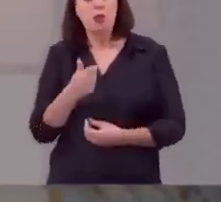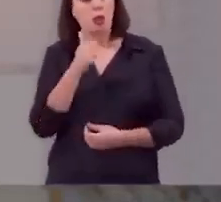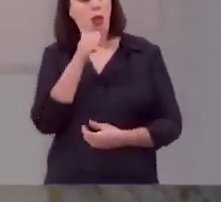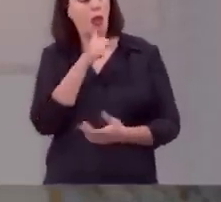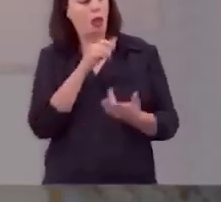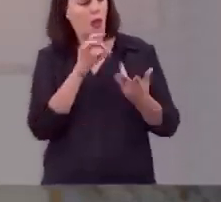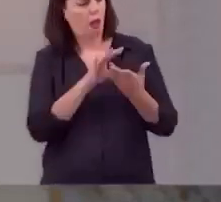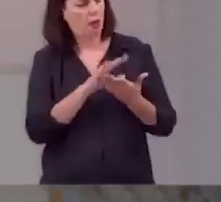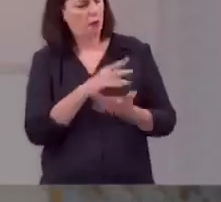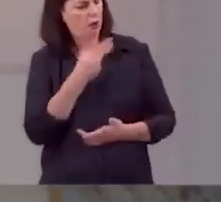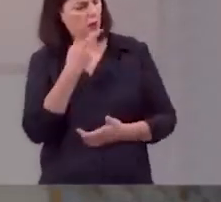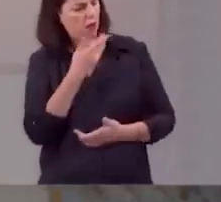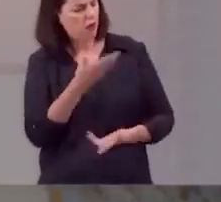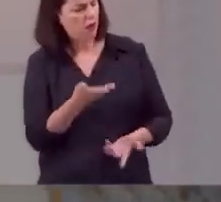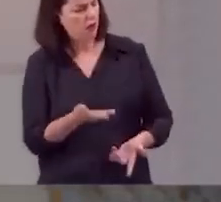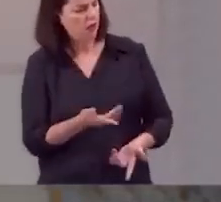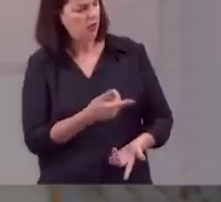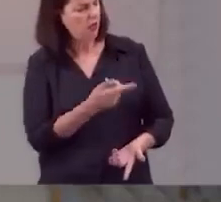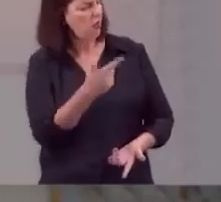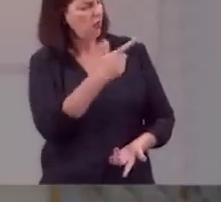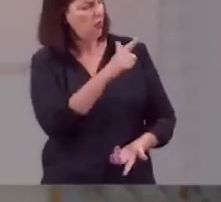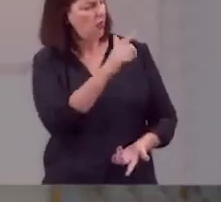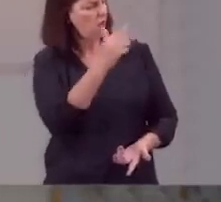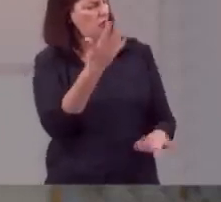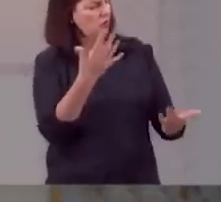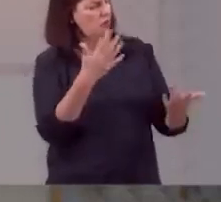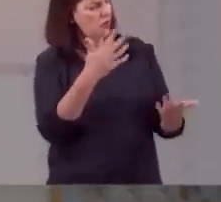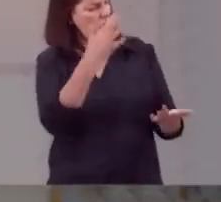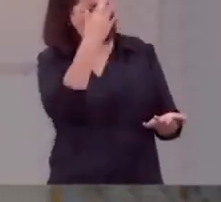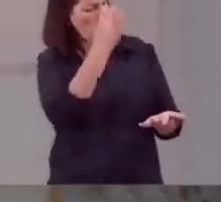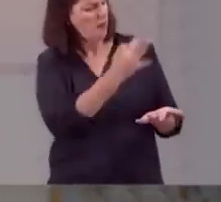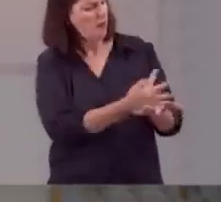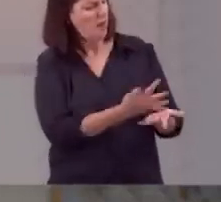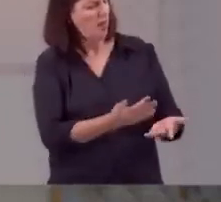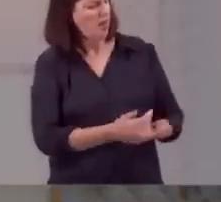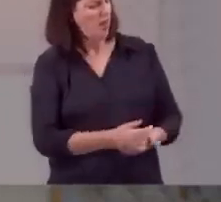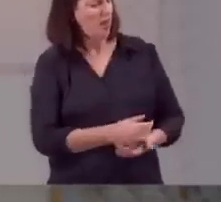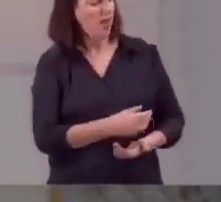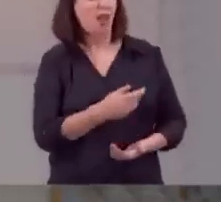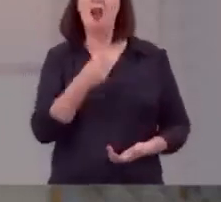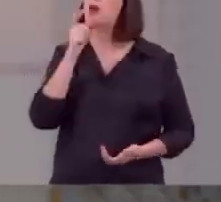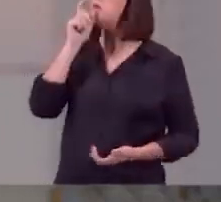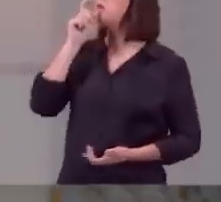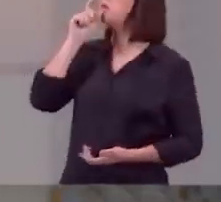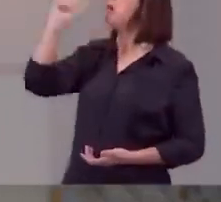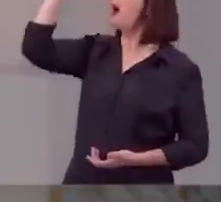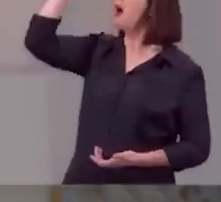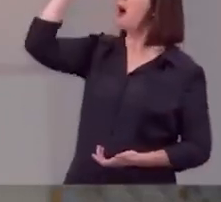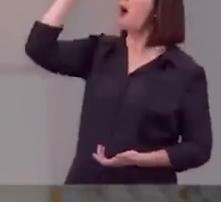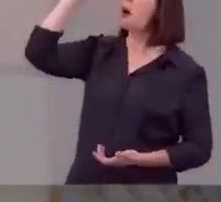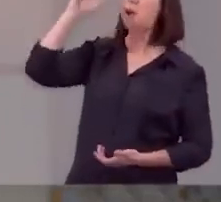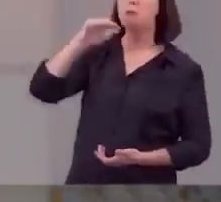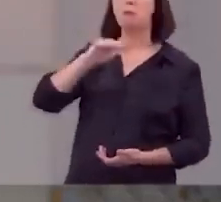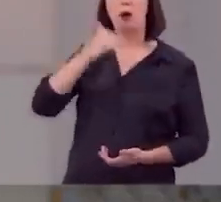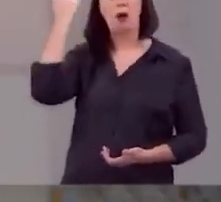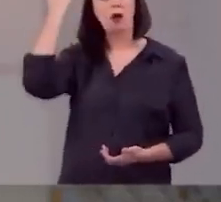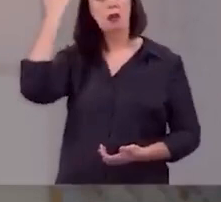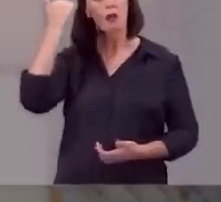mulher diz pra ele ainda conservas a tua integridade amaldiçoa o teu Deus e morre